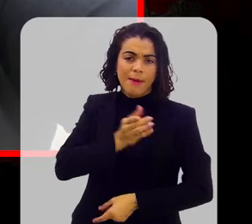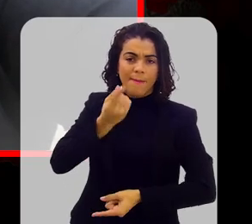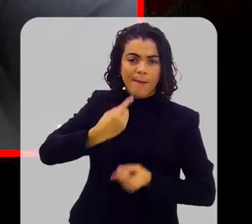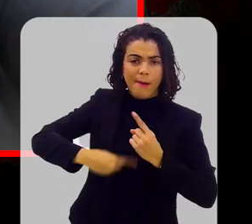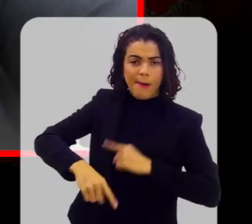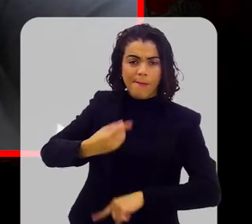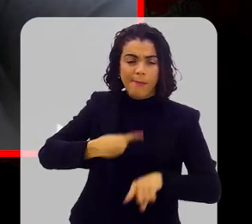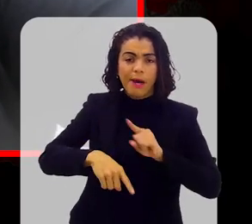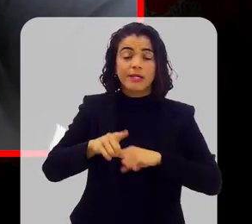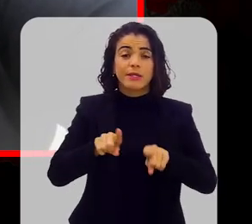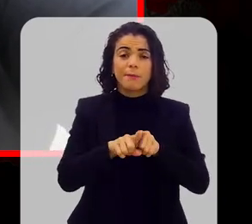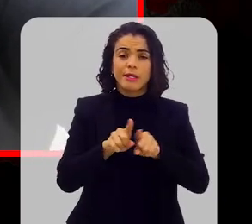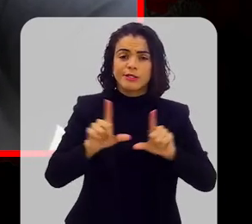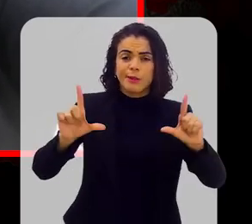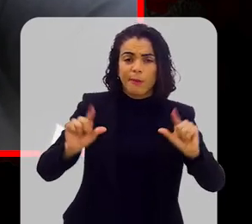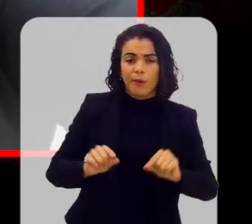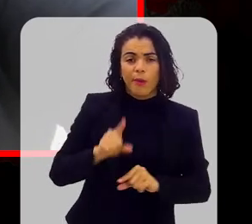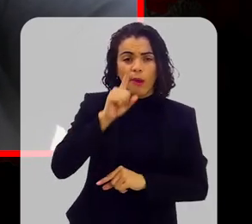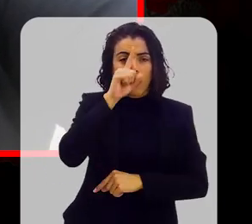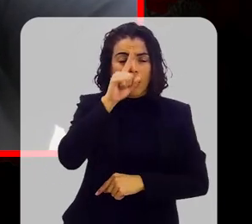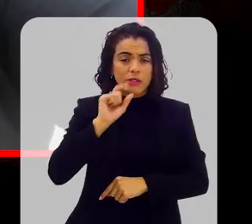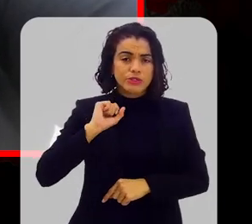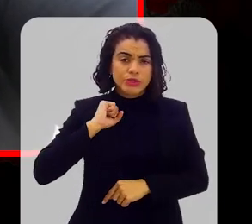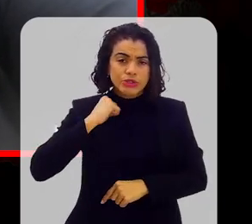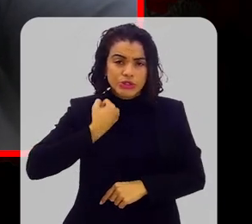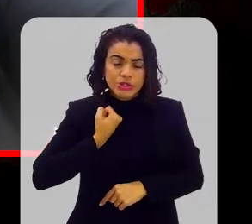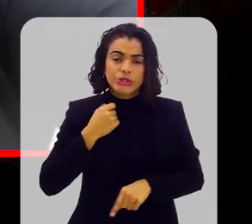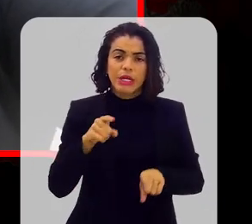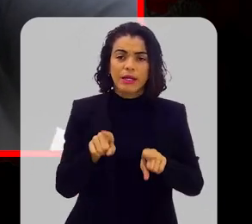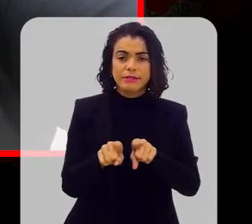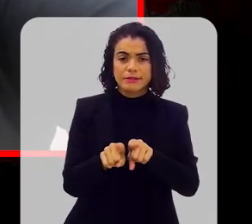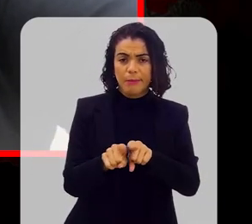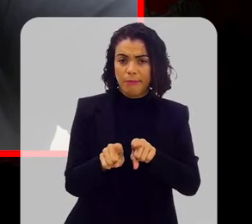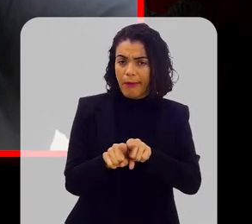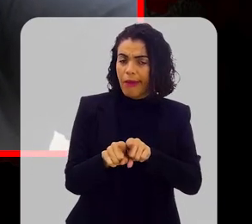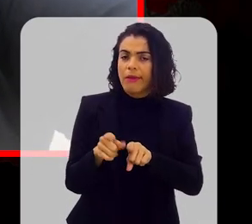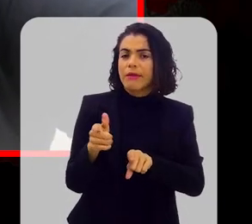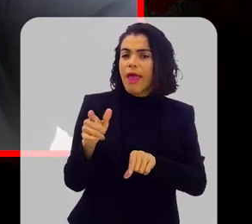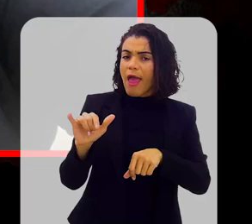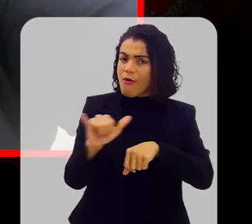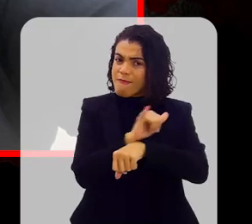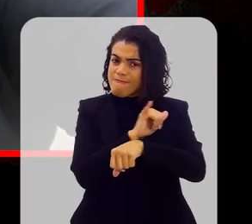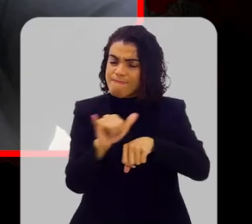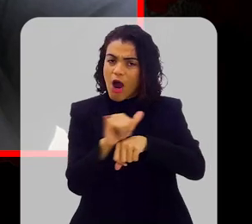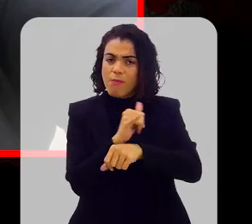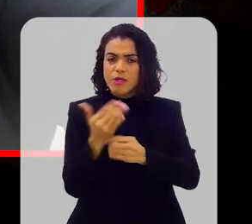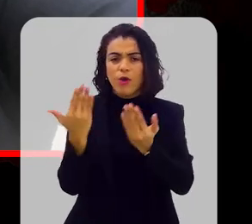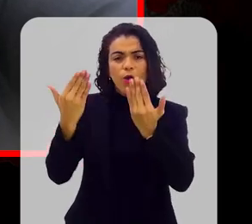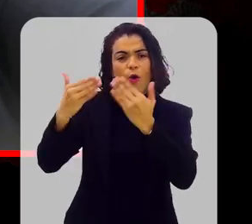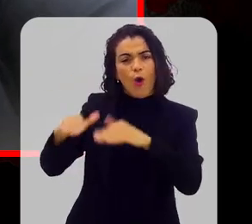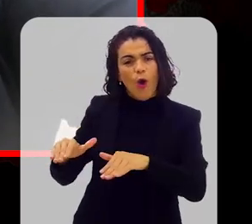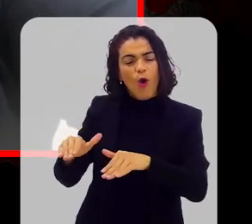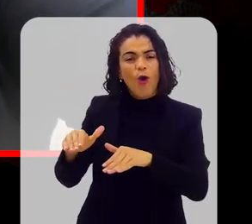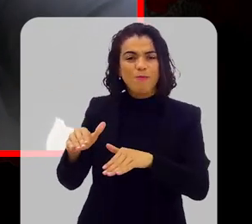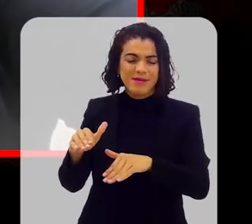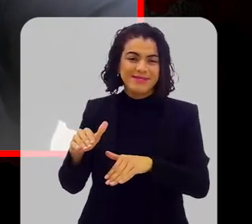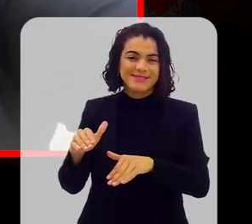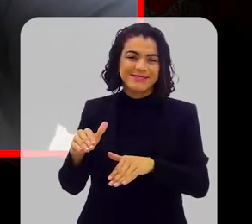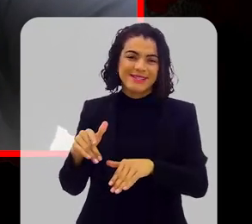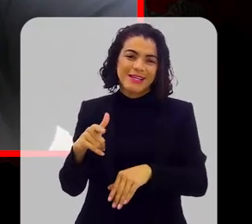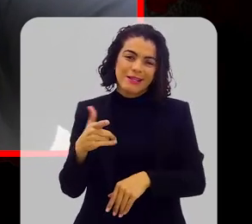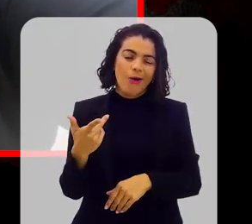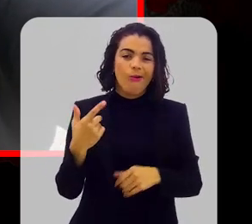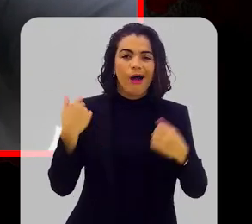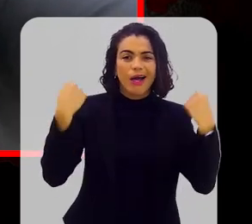diminui estresse, você tem uma volta de escape dos seus problemas do dia a dia, do trabalho, então cuidar da